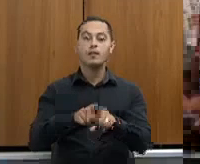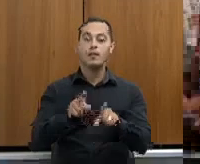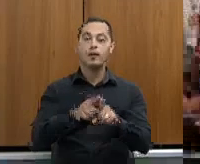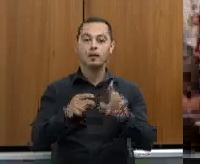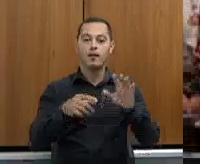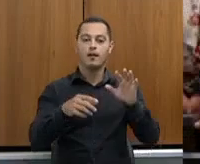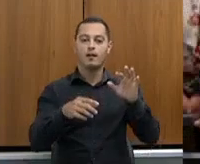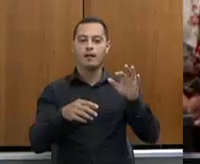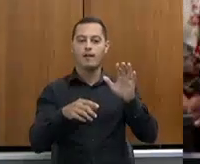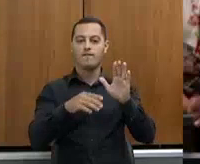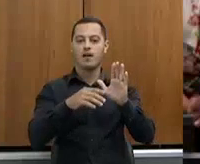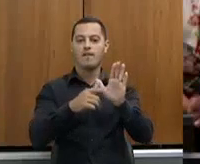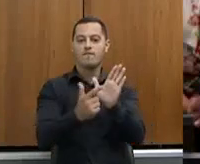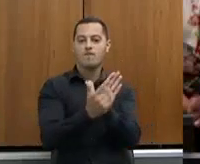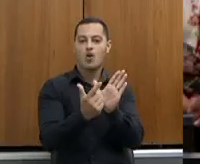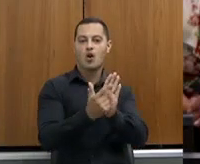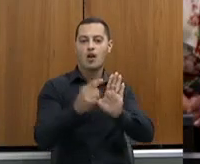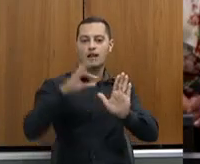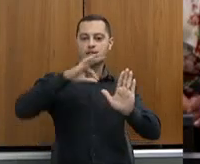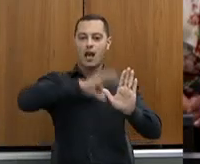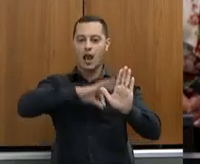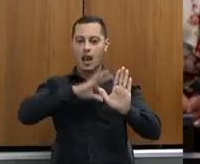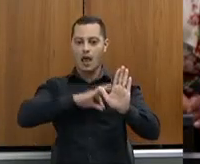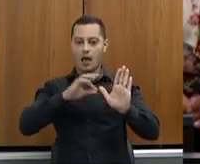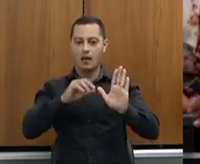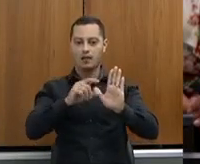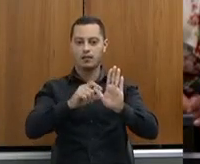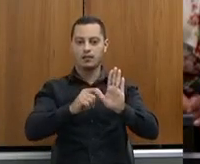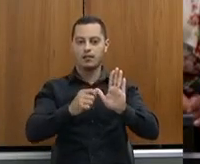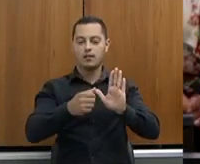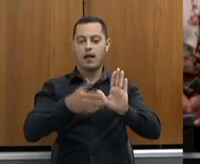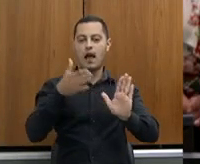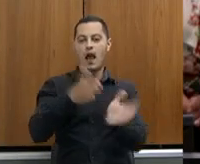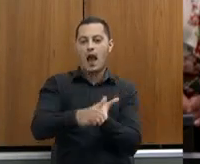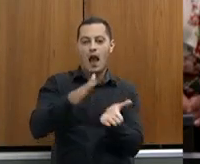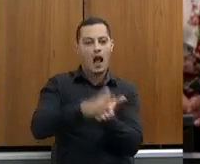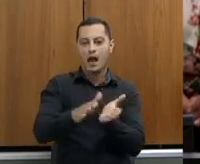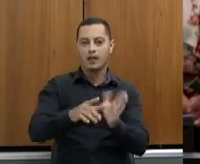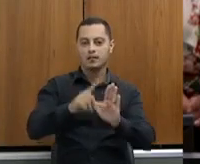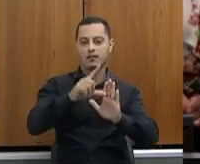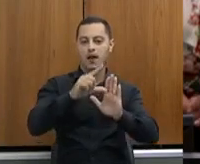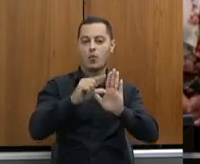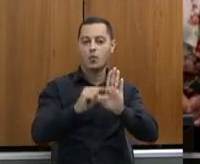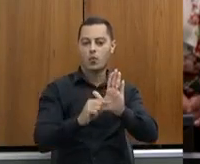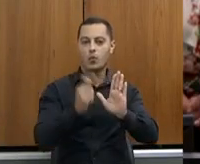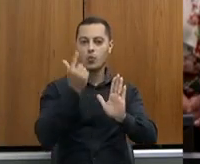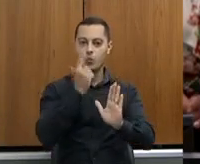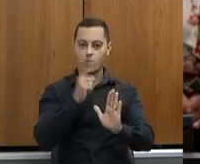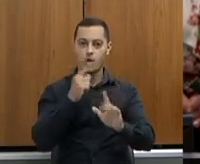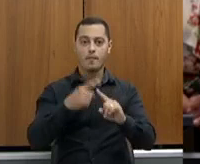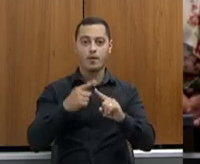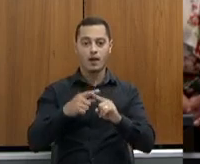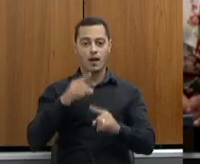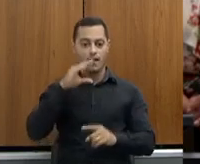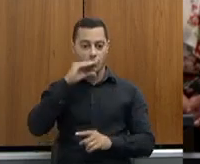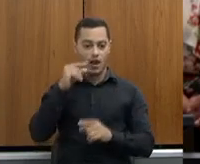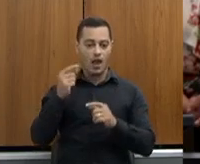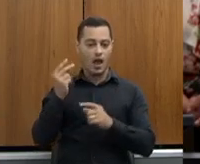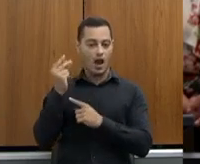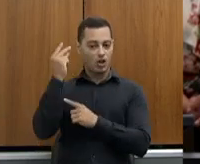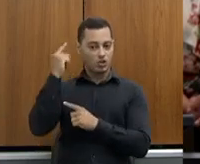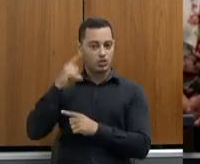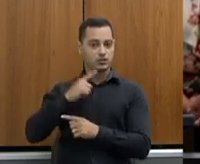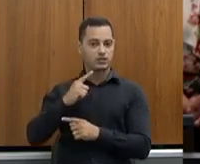reduziu depois disso, porque os servidores mais antigos tinham seus benefícios e muito justo, e